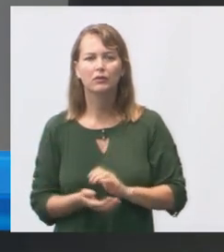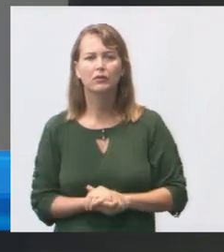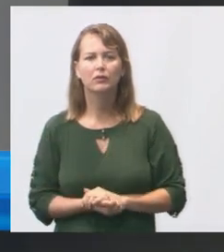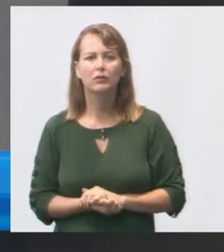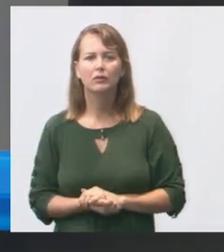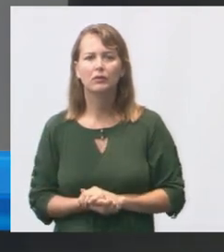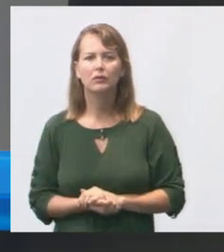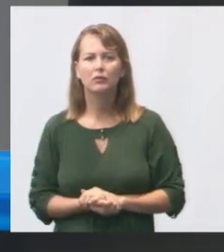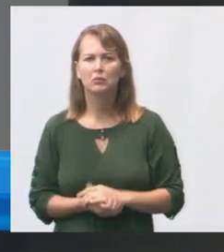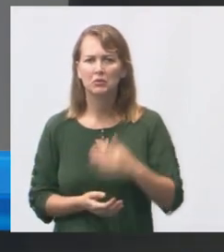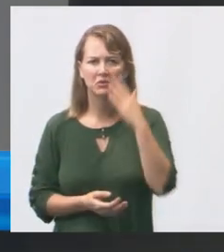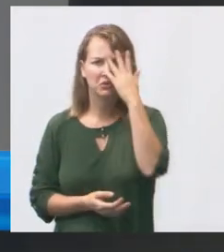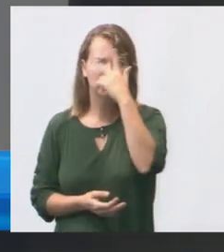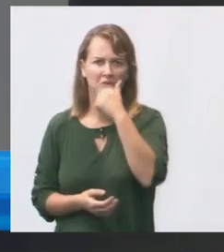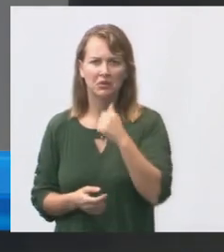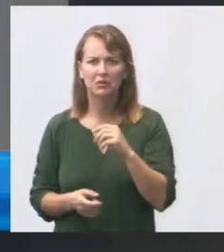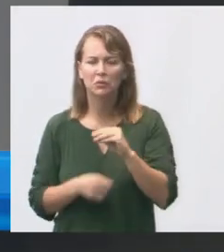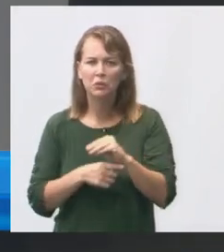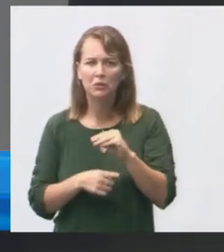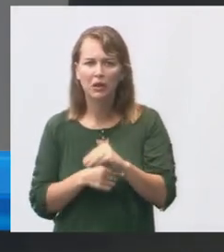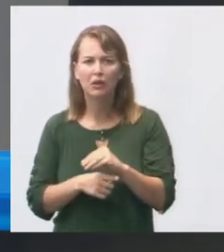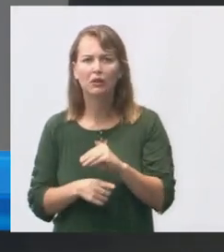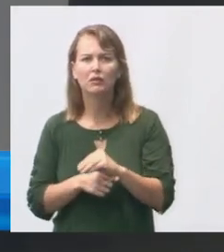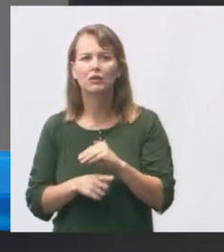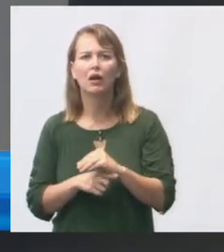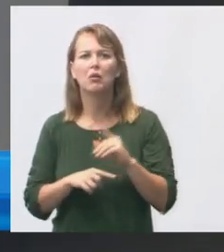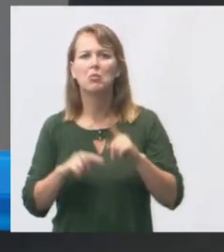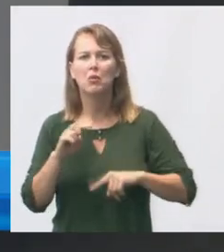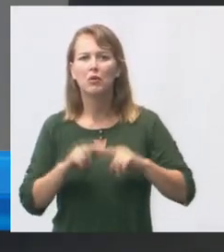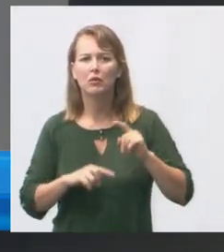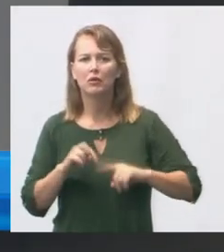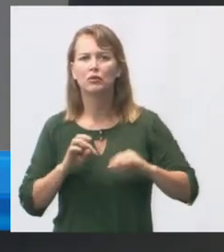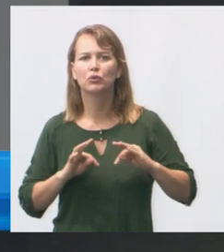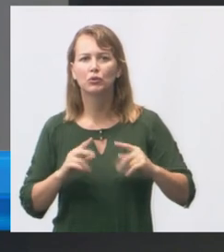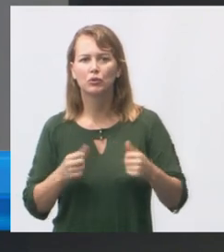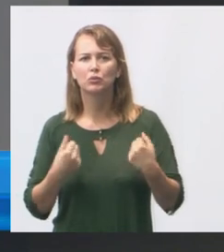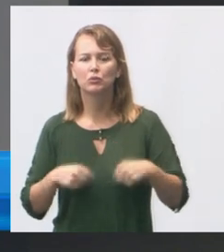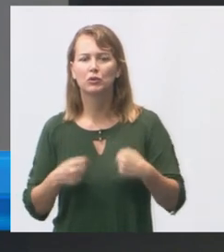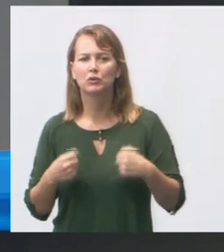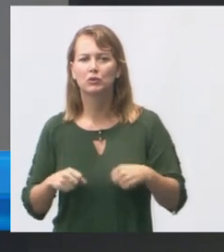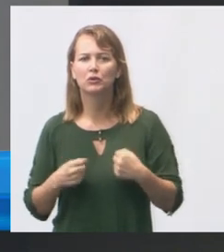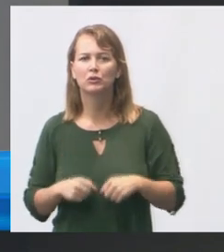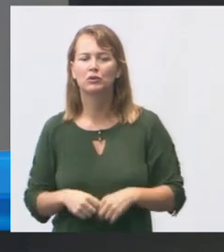unidade muito bonita muito conservada imobiliário que todas elas precisam